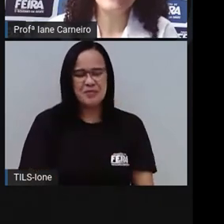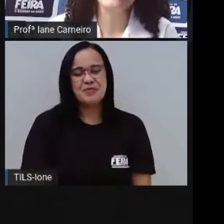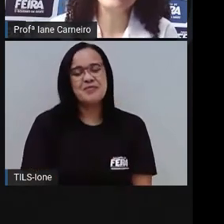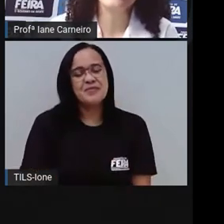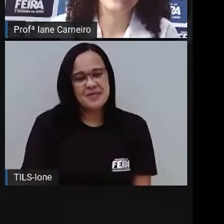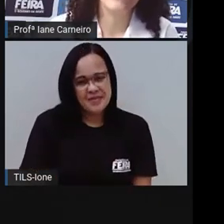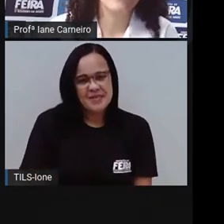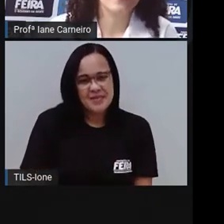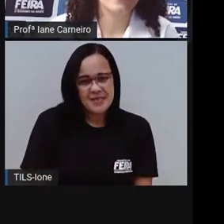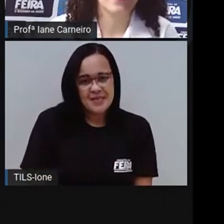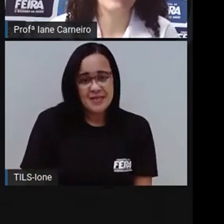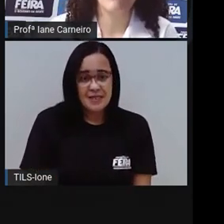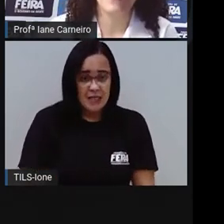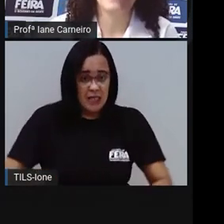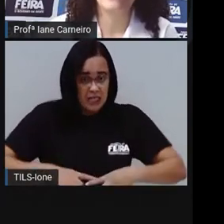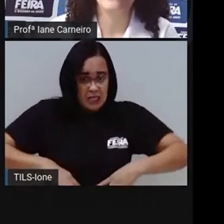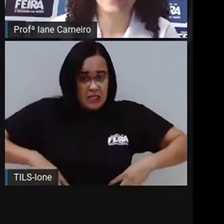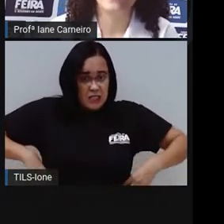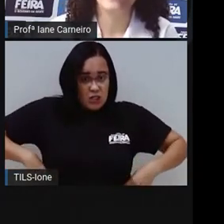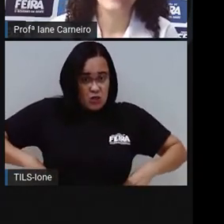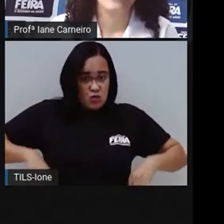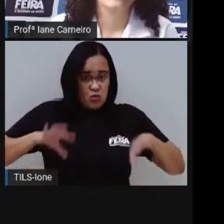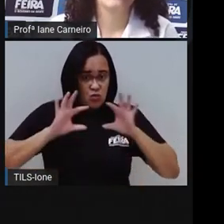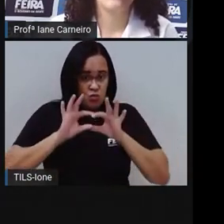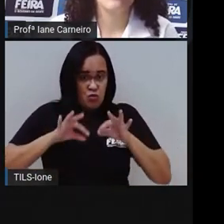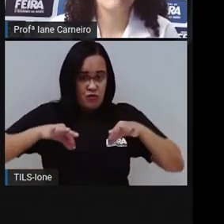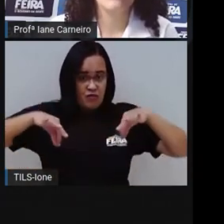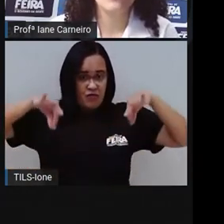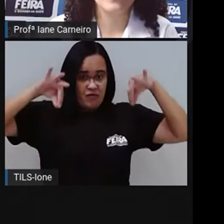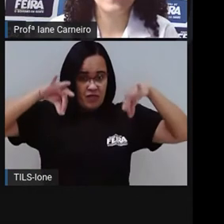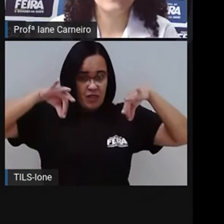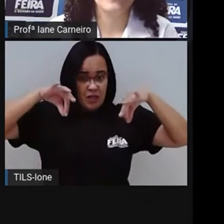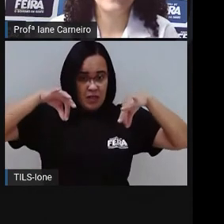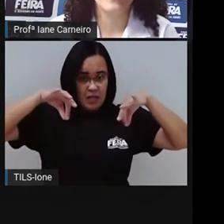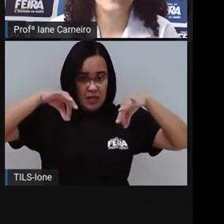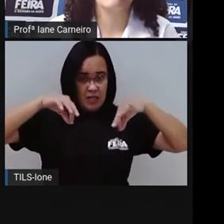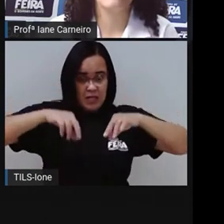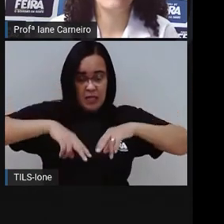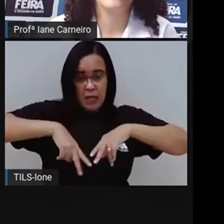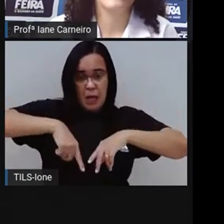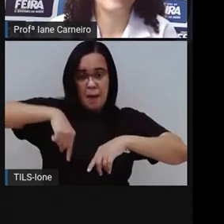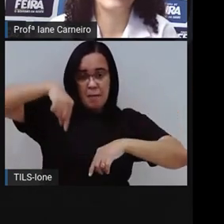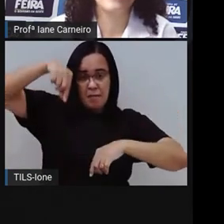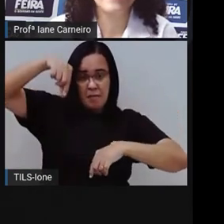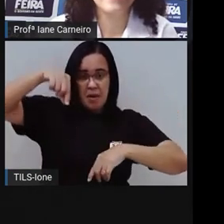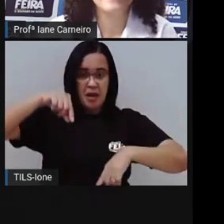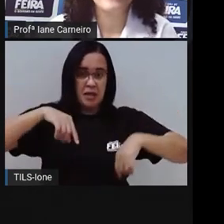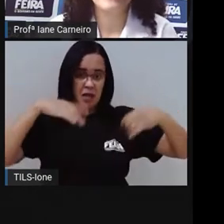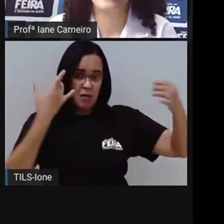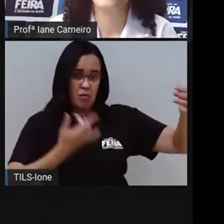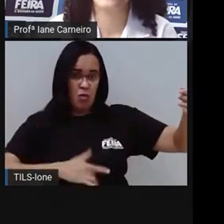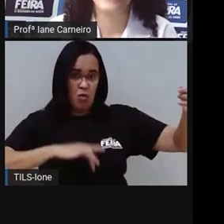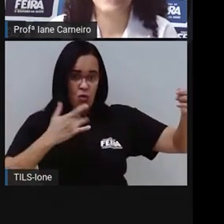Tenho cintura fina e perna alongada. Toco violino e lego bofetada. Quem sou eu?